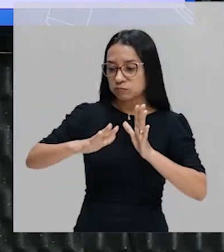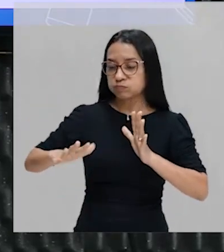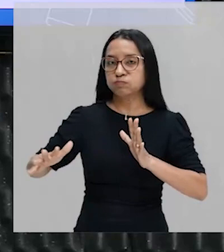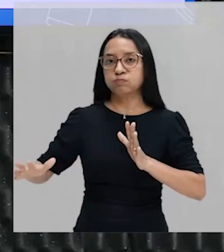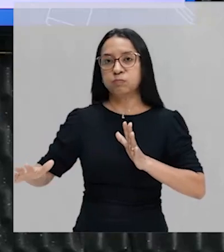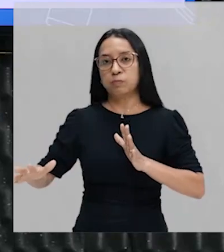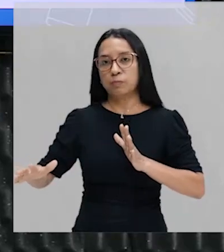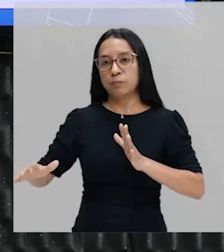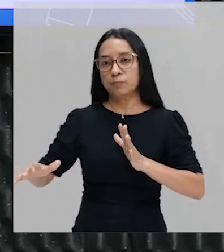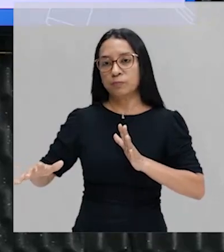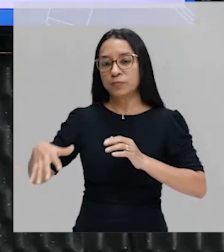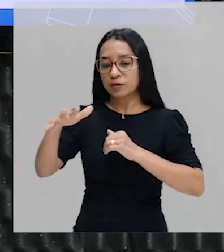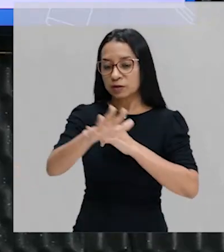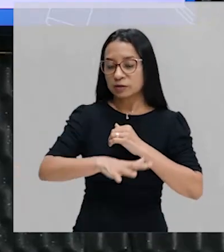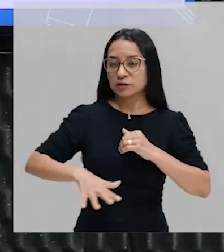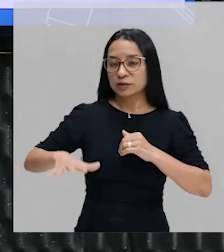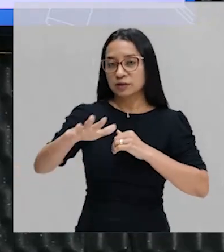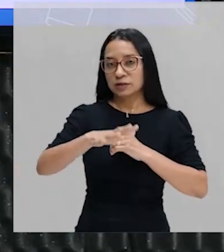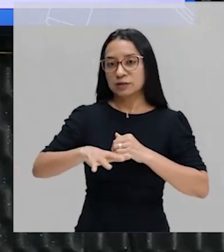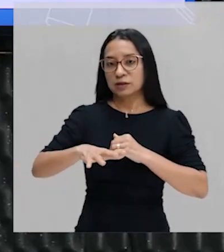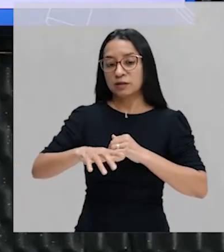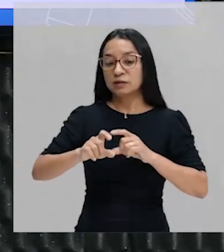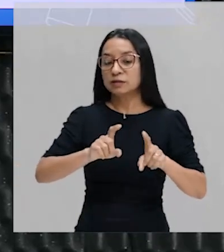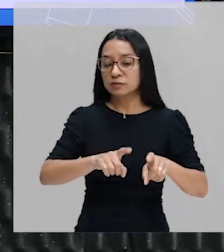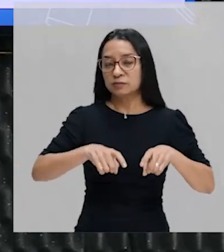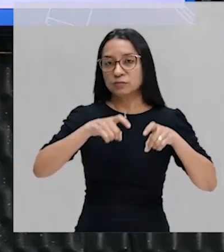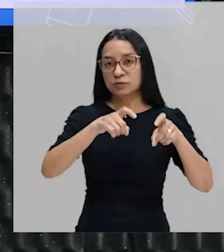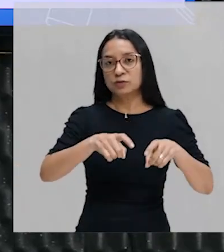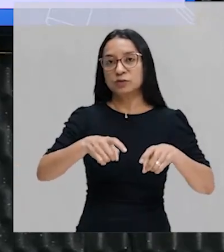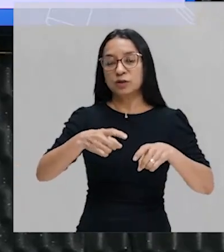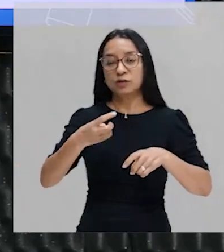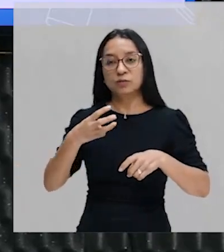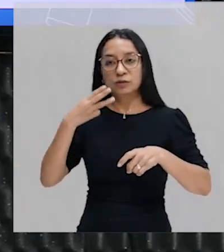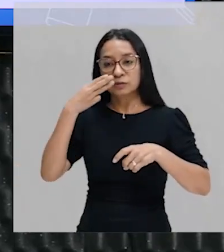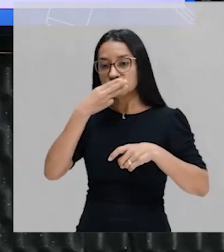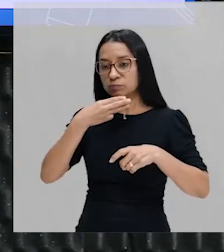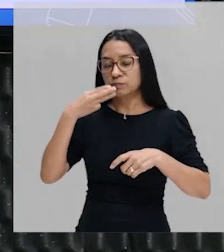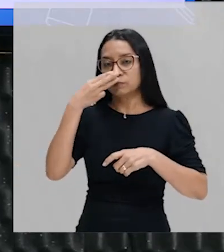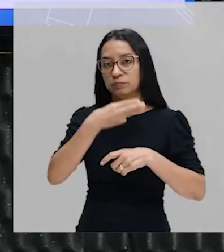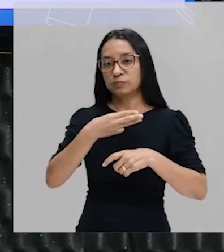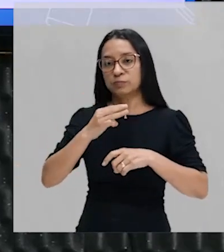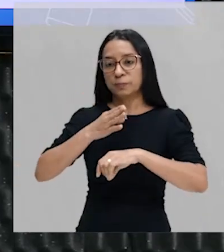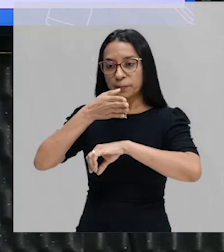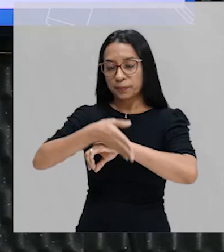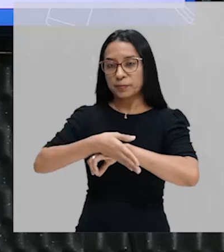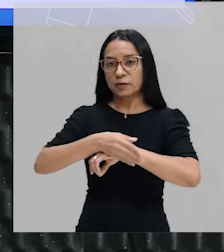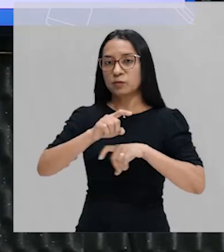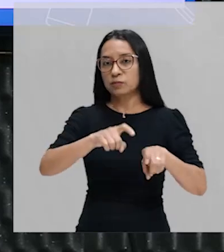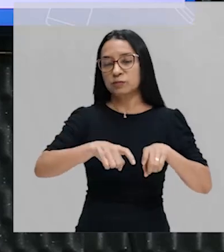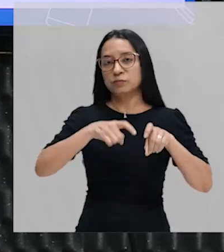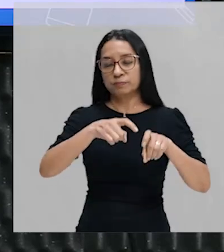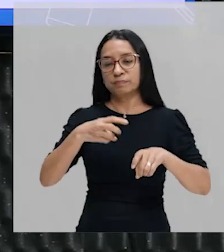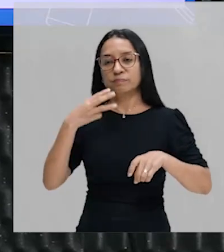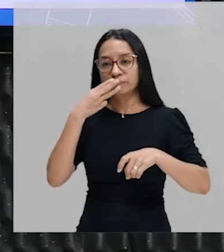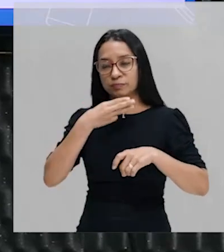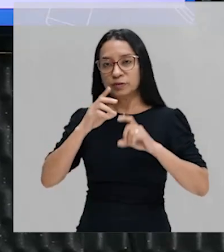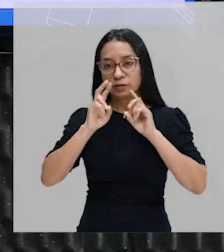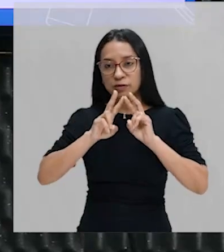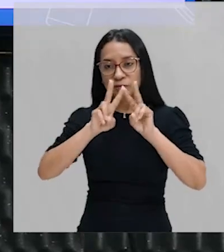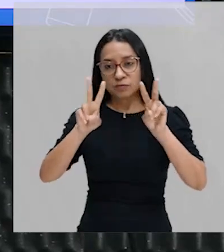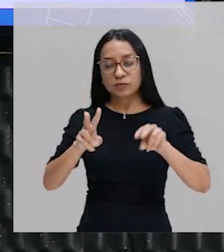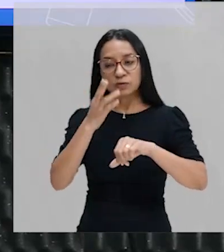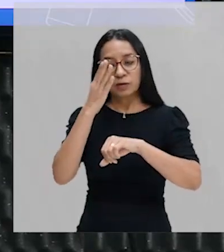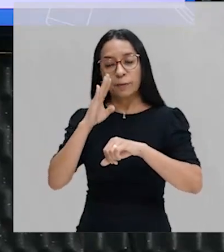Ela ocupa as áreas de engenho açucareiro. A pecuária, dentro do engenho, ela é considerada a principal